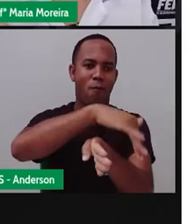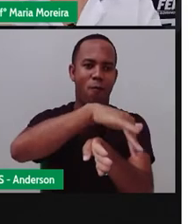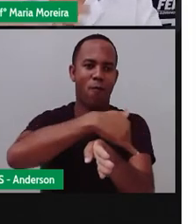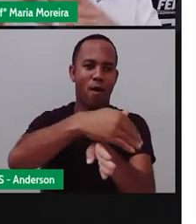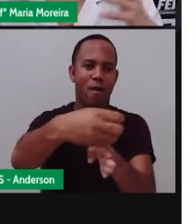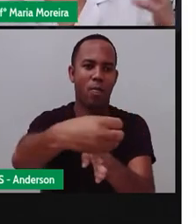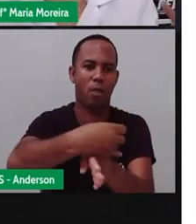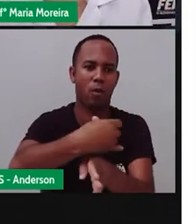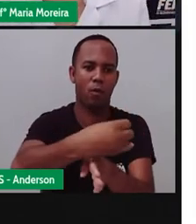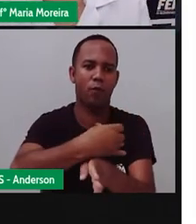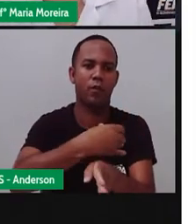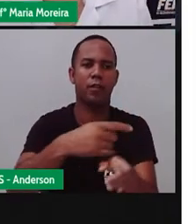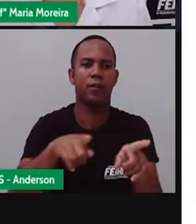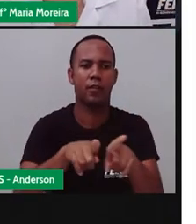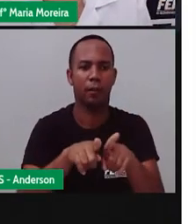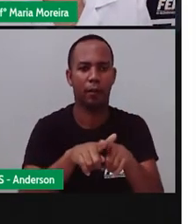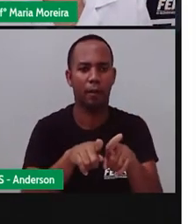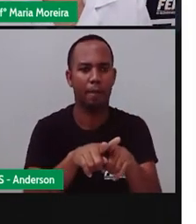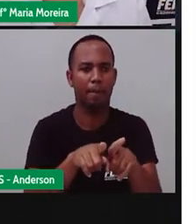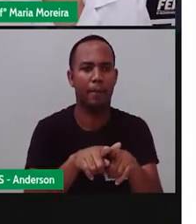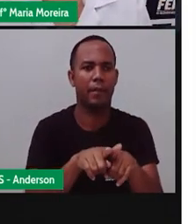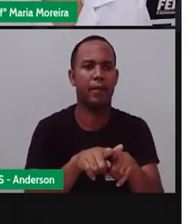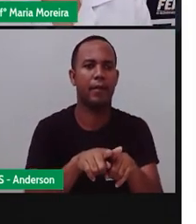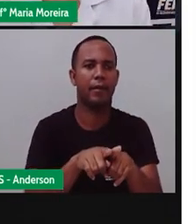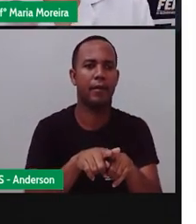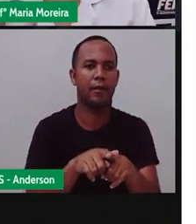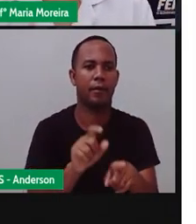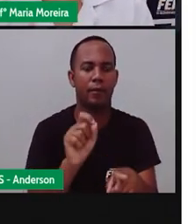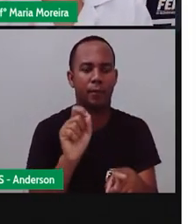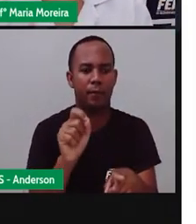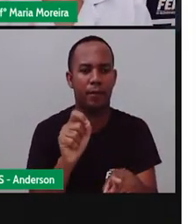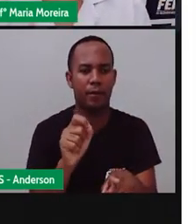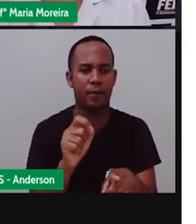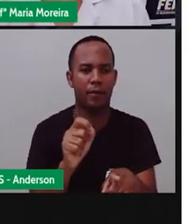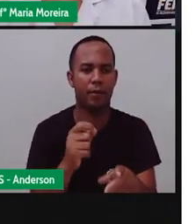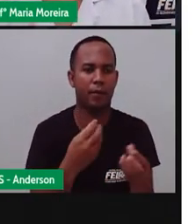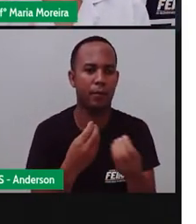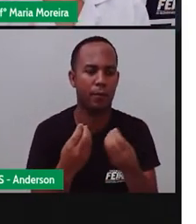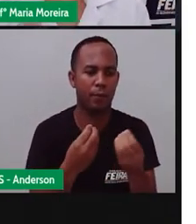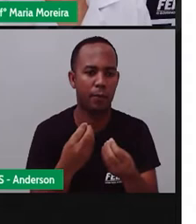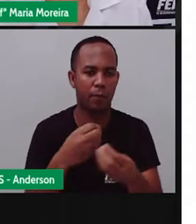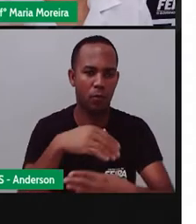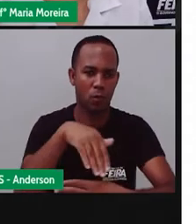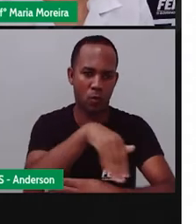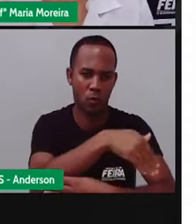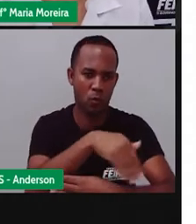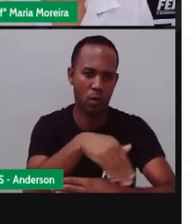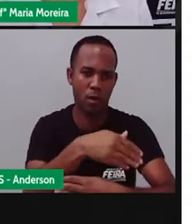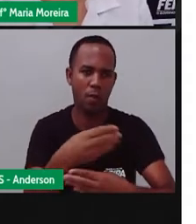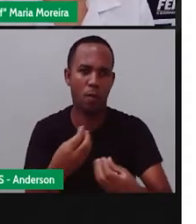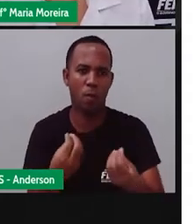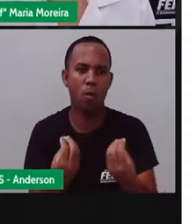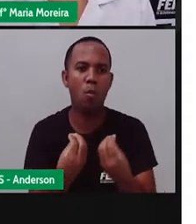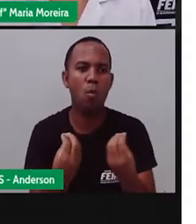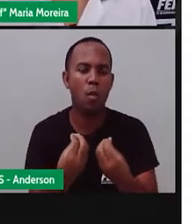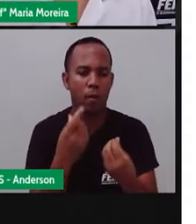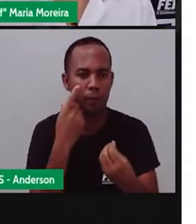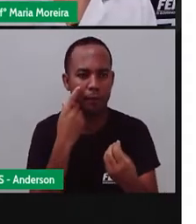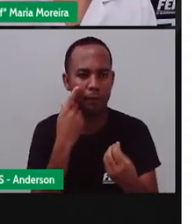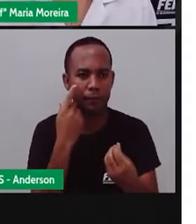Tem uma característica bem particular à Rua Nova. Que já vai ser diferente, por exemplo,